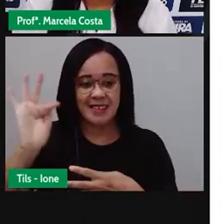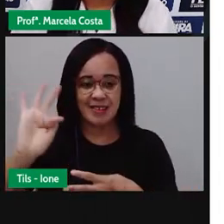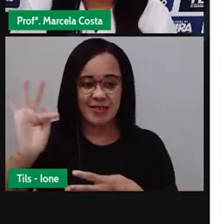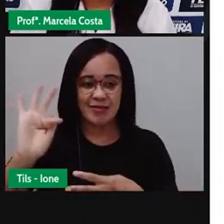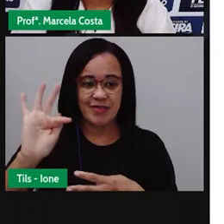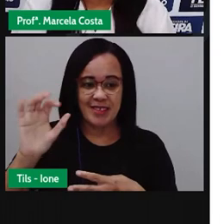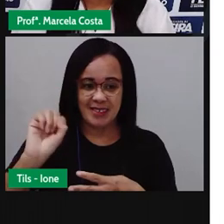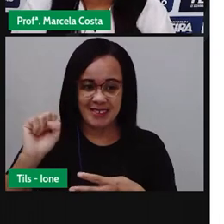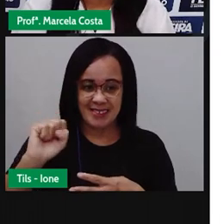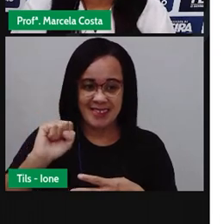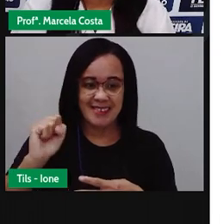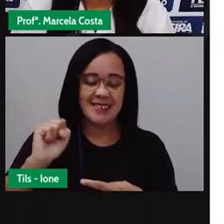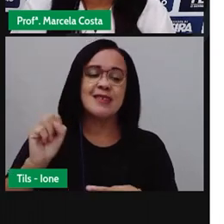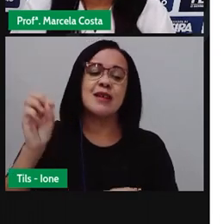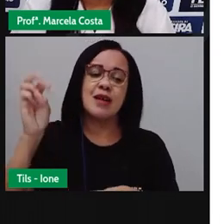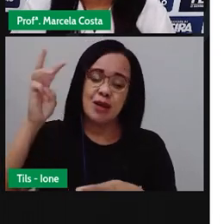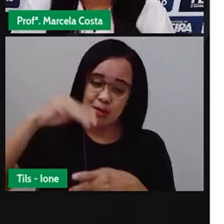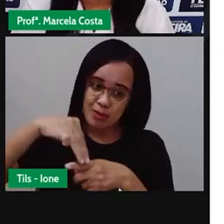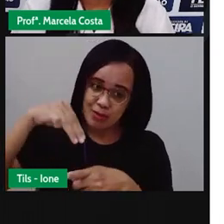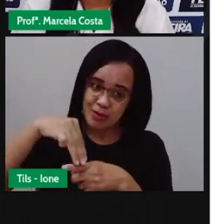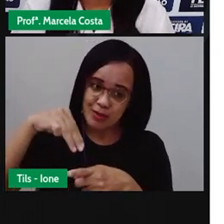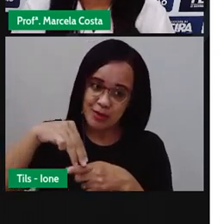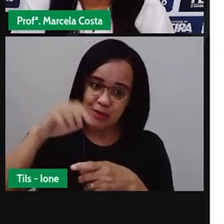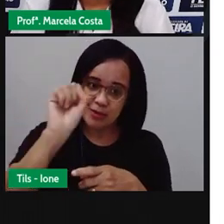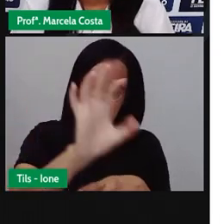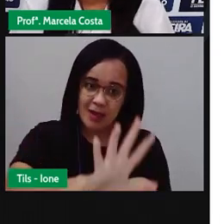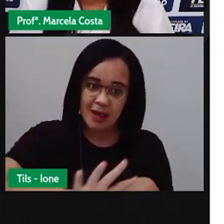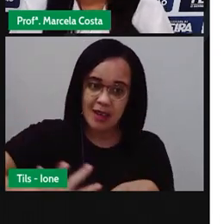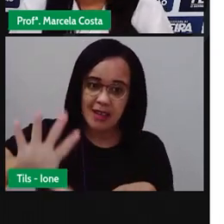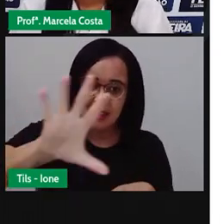município, mostrando aqui a região.